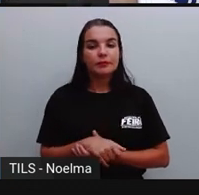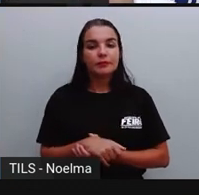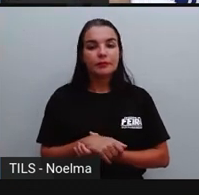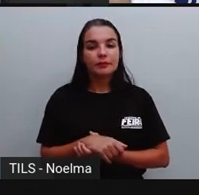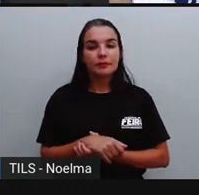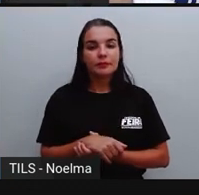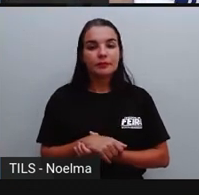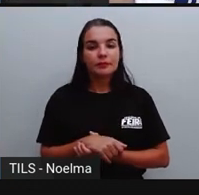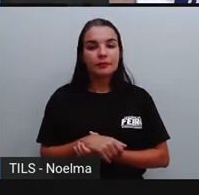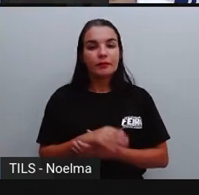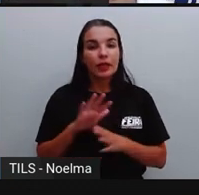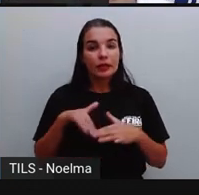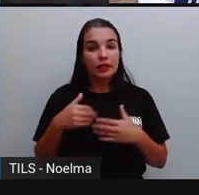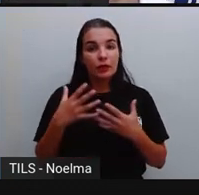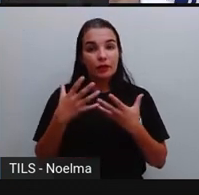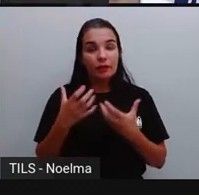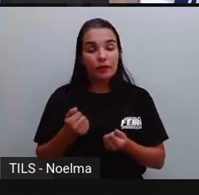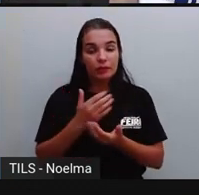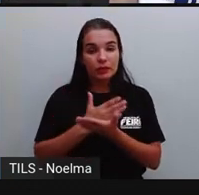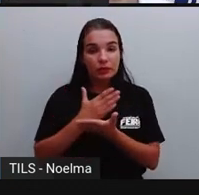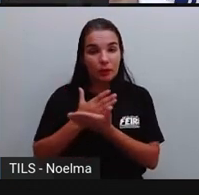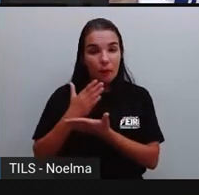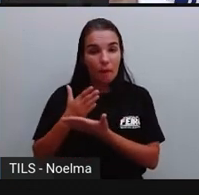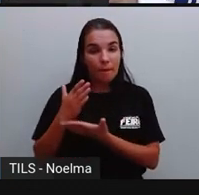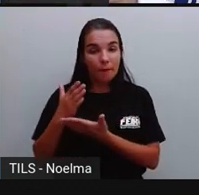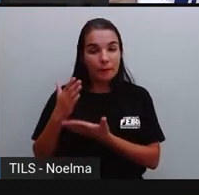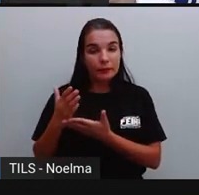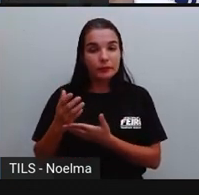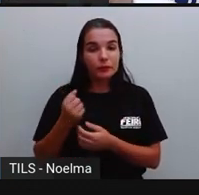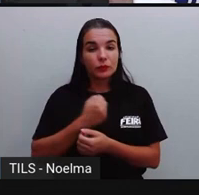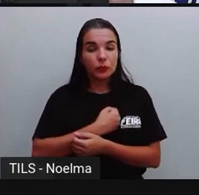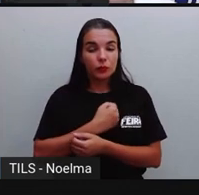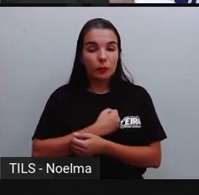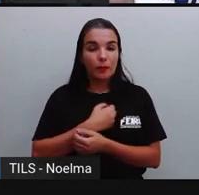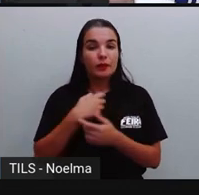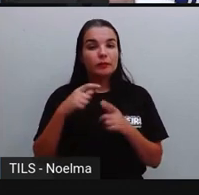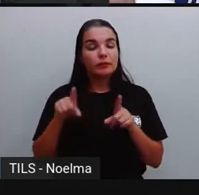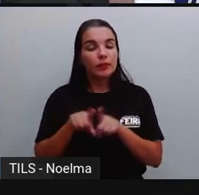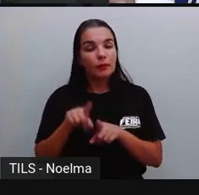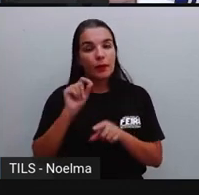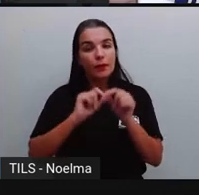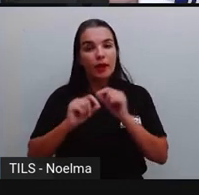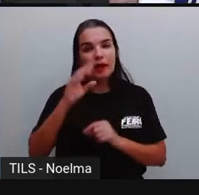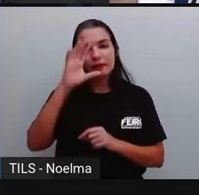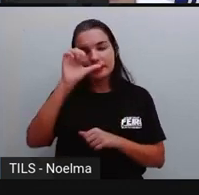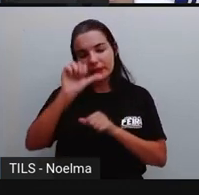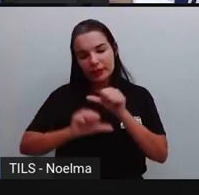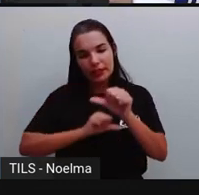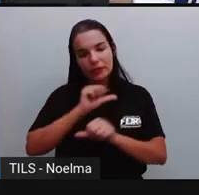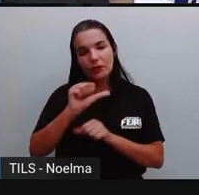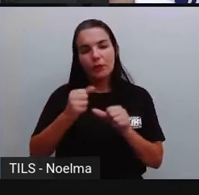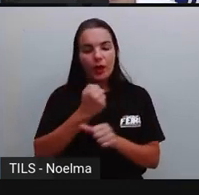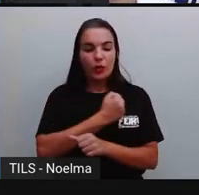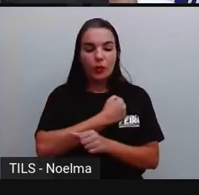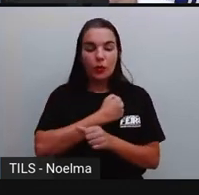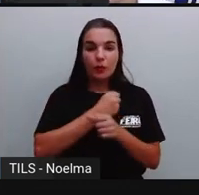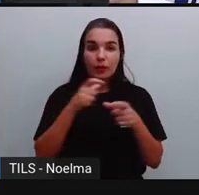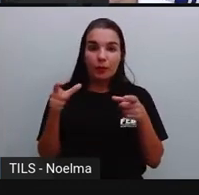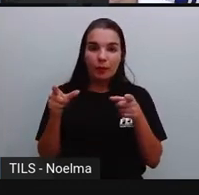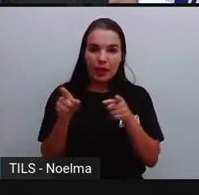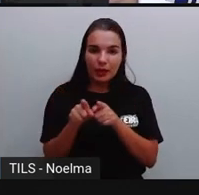Então, é assim que a gente vai decompondo os números, tá bom? Pra gente conseguir aí transformar em números